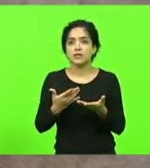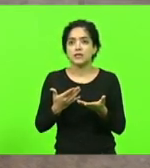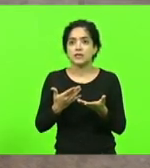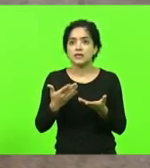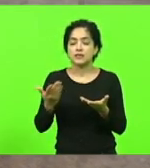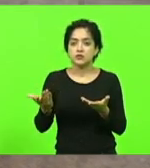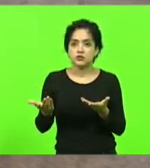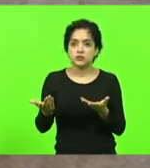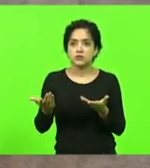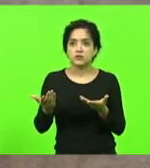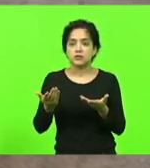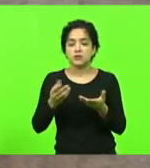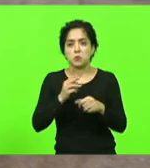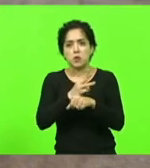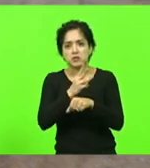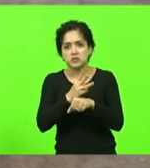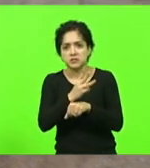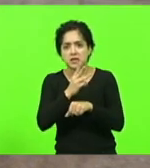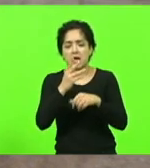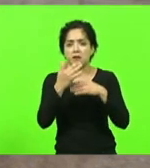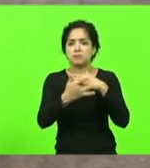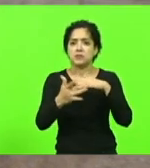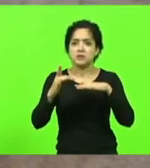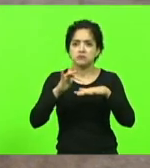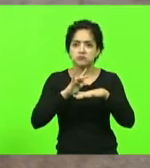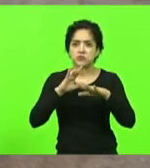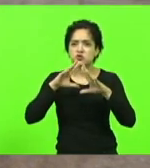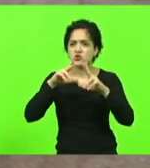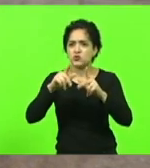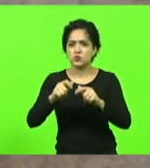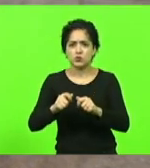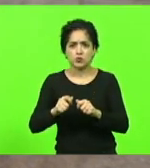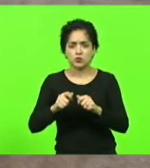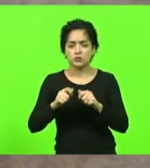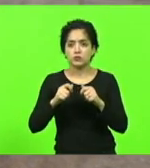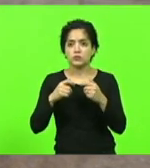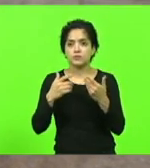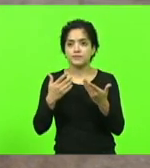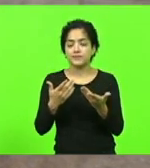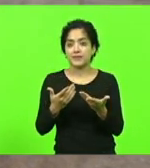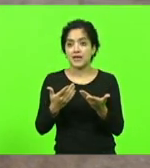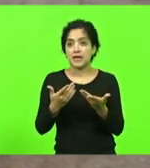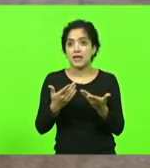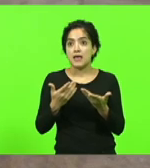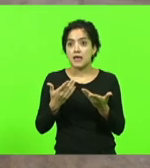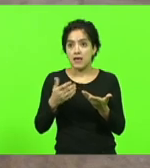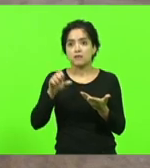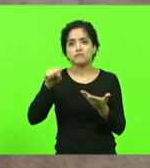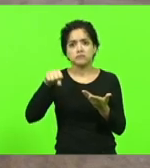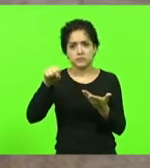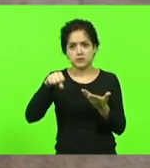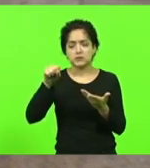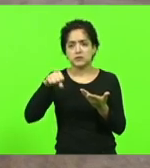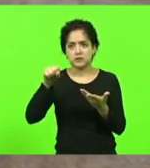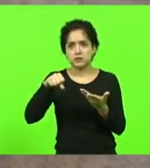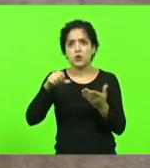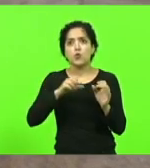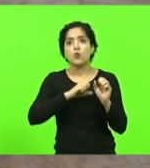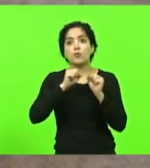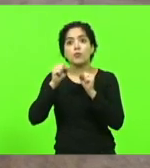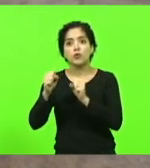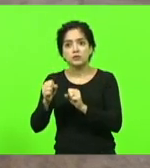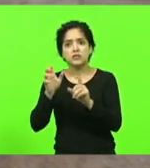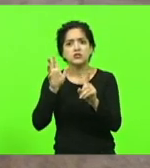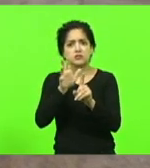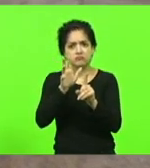de whatsapp de rede do whatsapp de todas as mídias sociais ela tem sim o poder de interferir